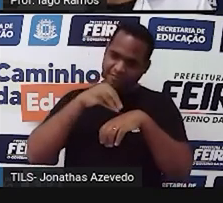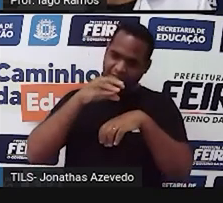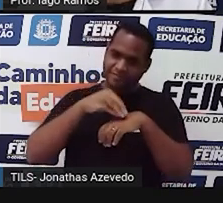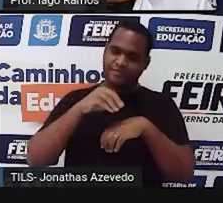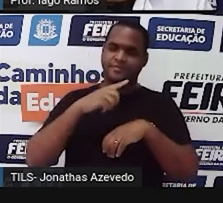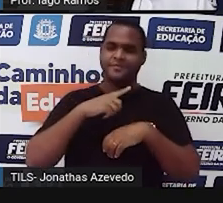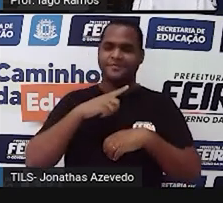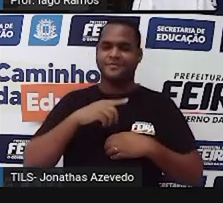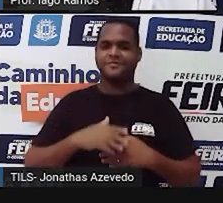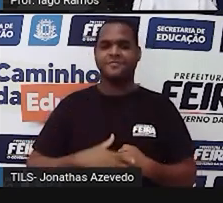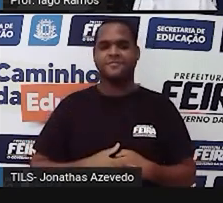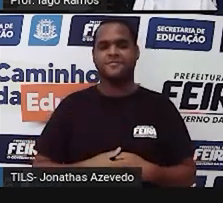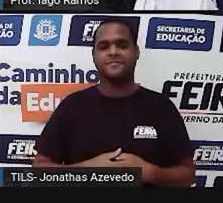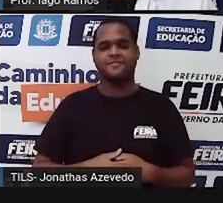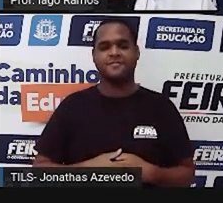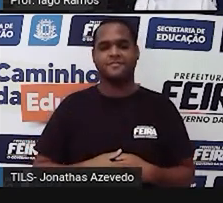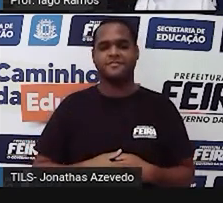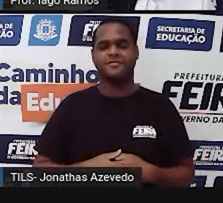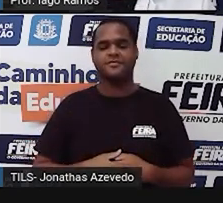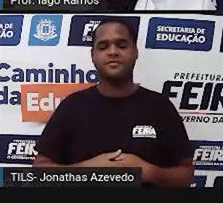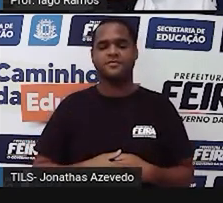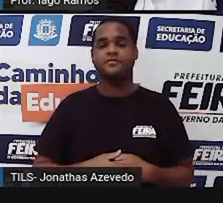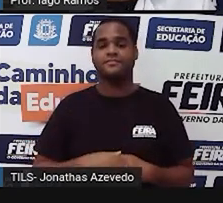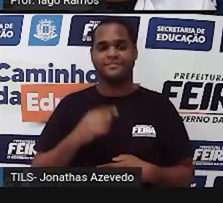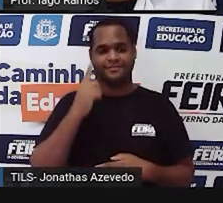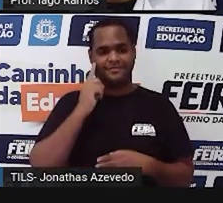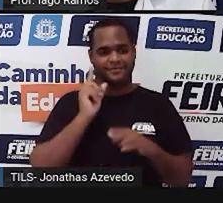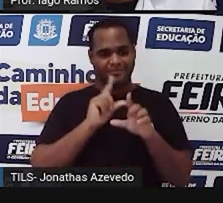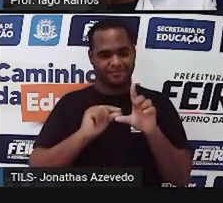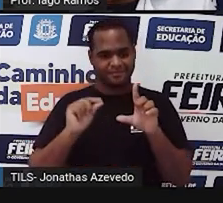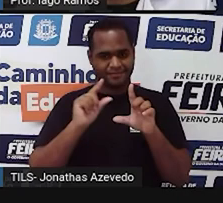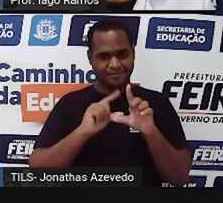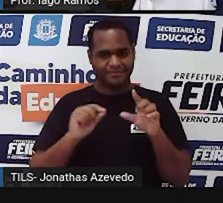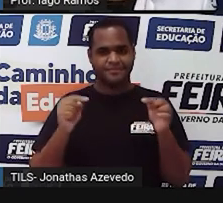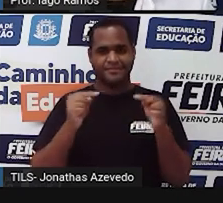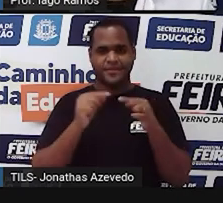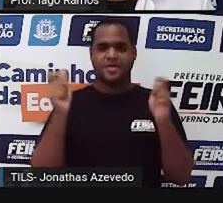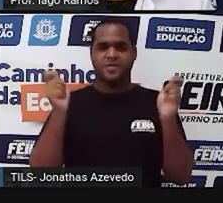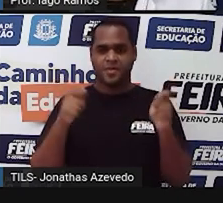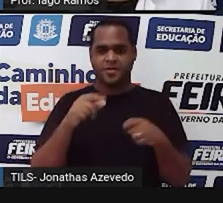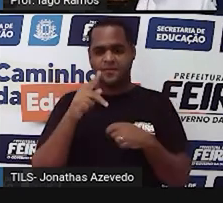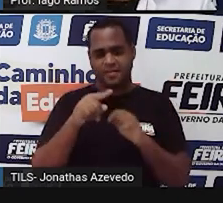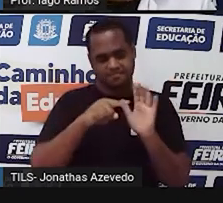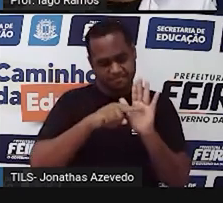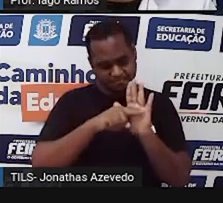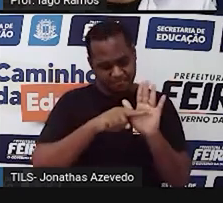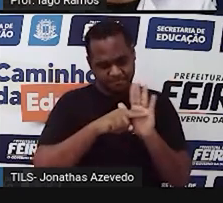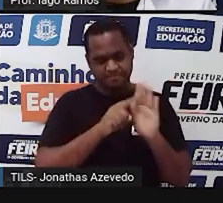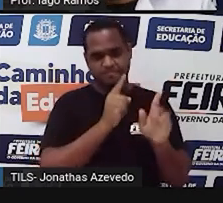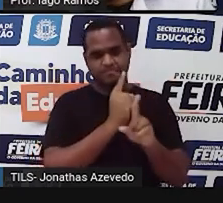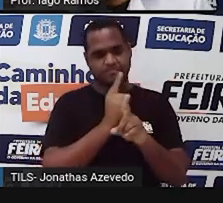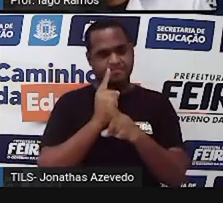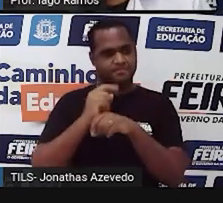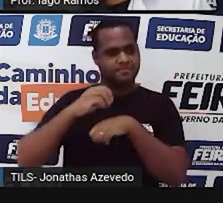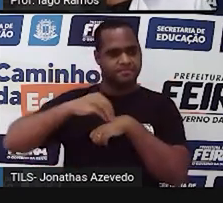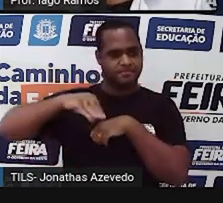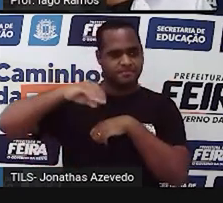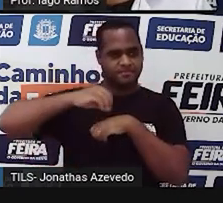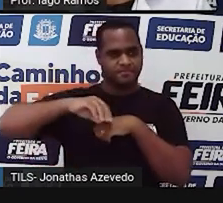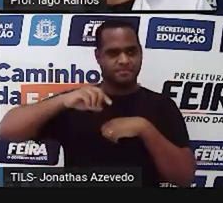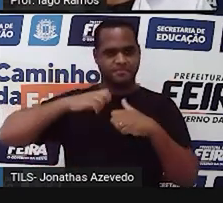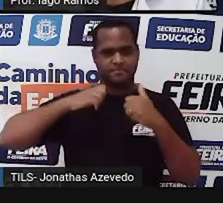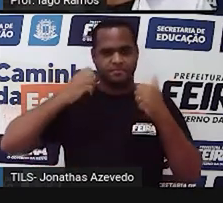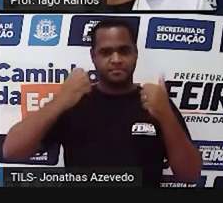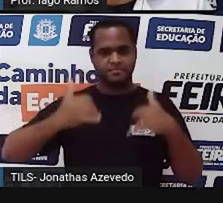Tá bom? Aqui foi uma fonte que foi consultada, certo? Para trazer um pouquinho da história da balança de